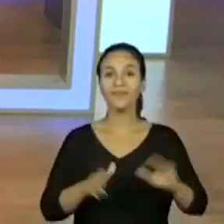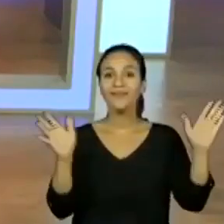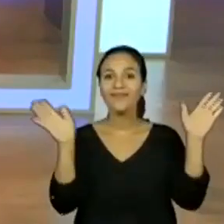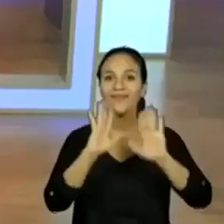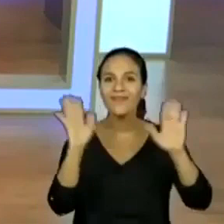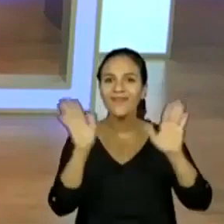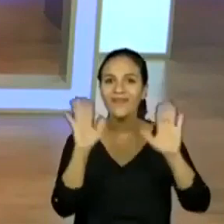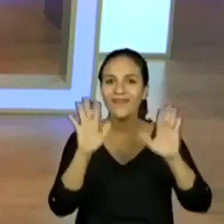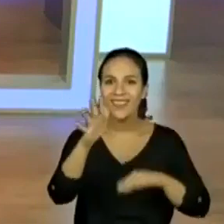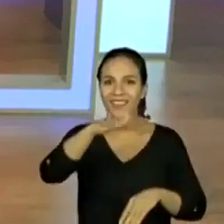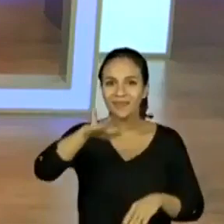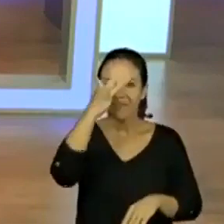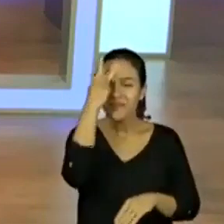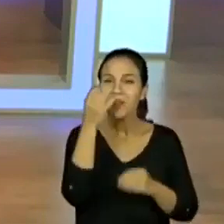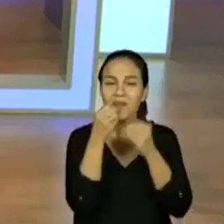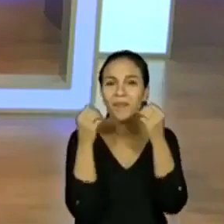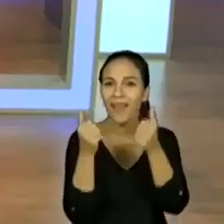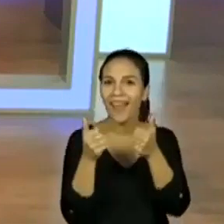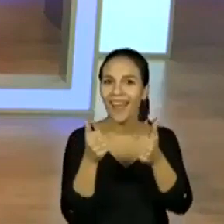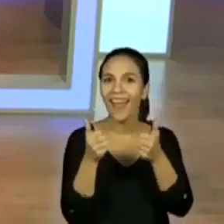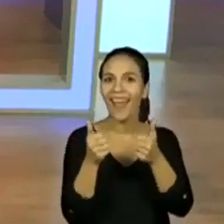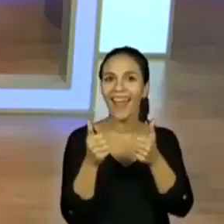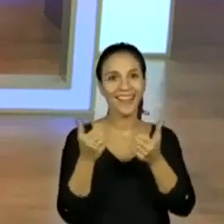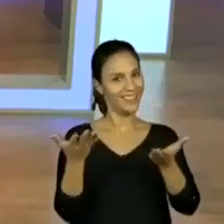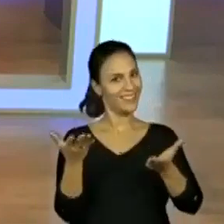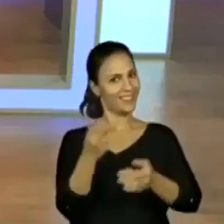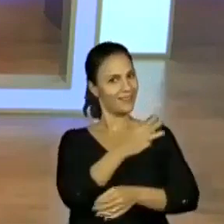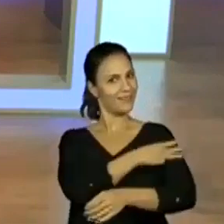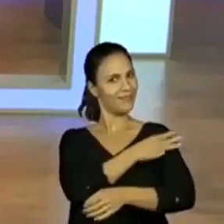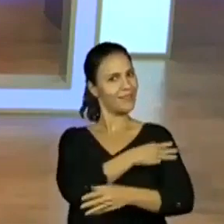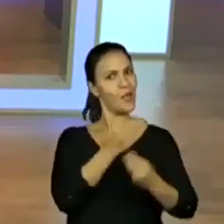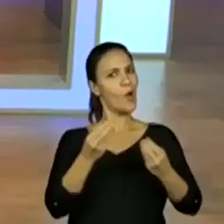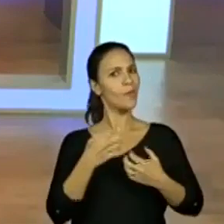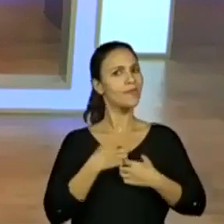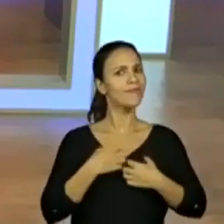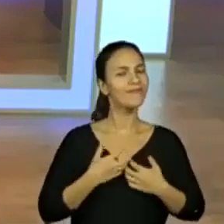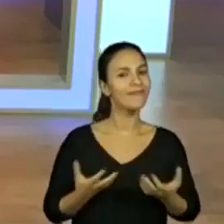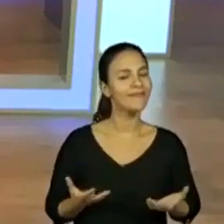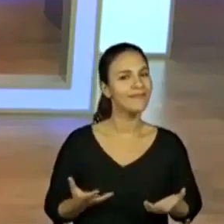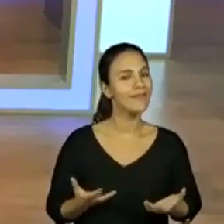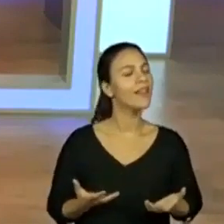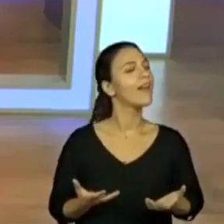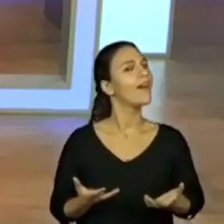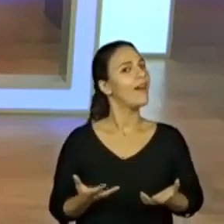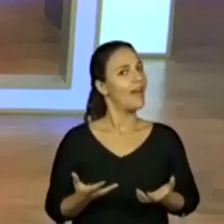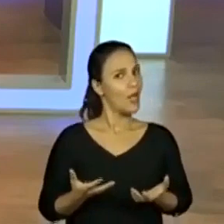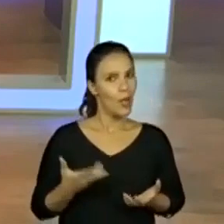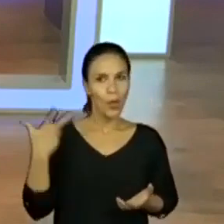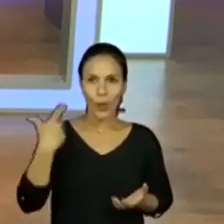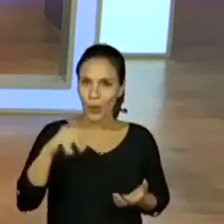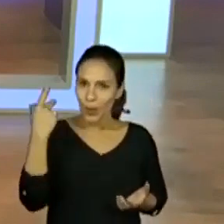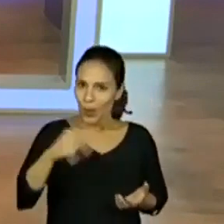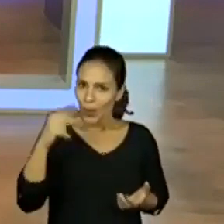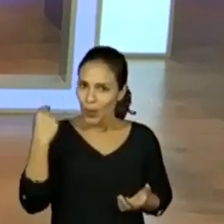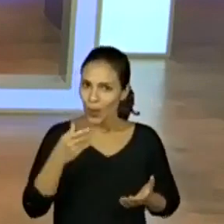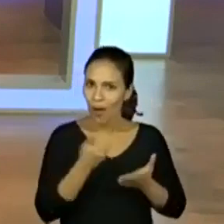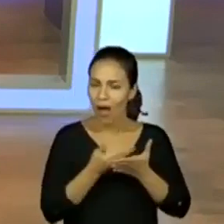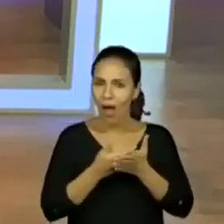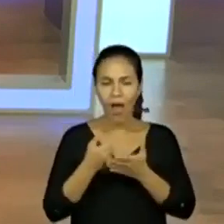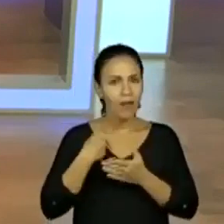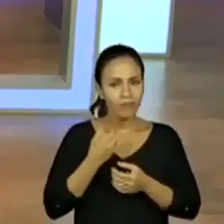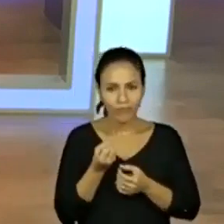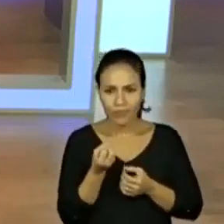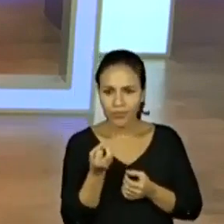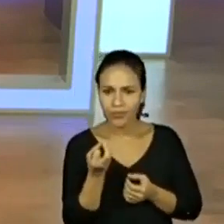Salve, salve, galera! Tudo bem? E aí, terceiro ano, como vocês estão? Rapaz, a gente tá no pancadão. Tava fazendo as